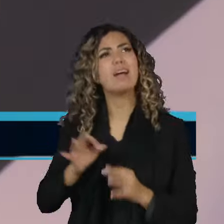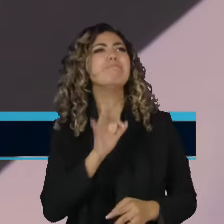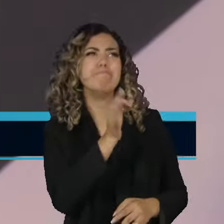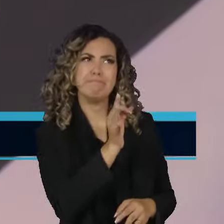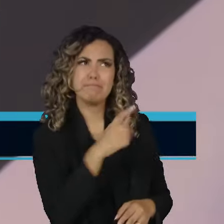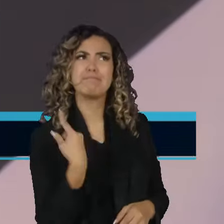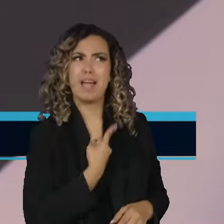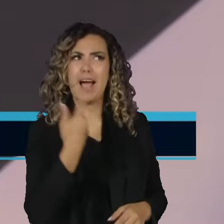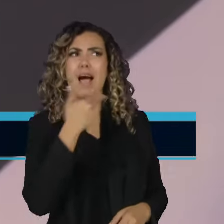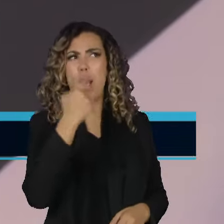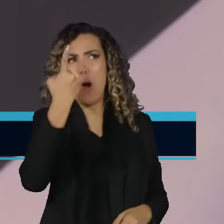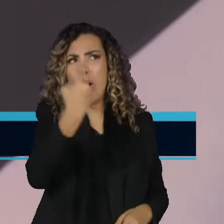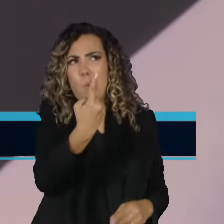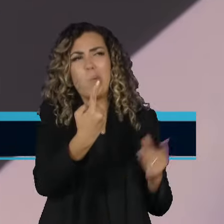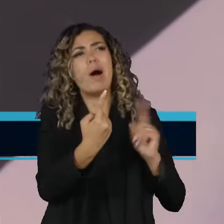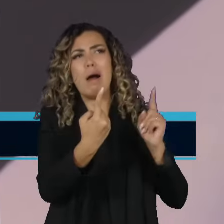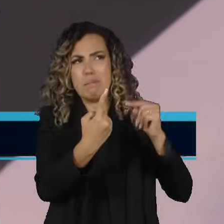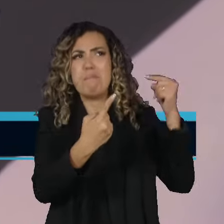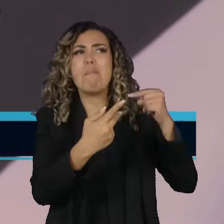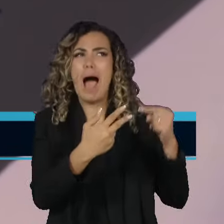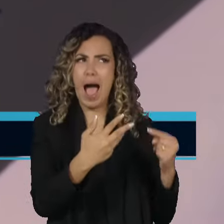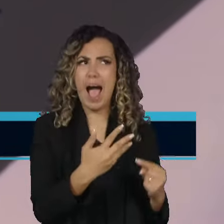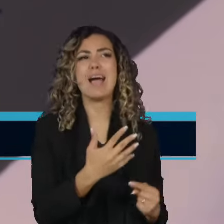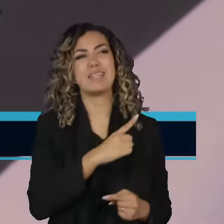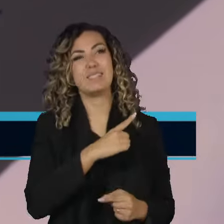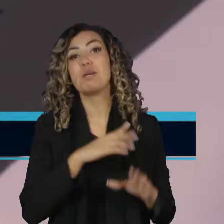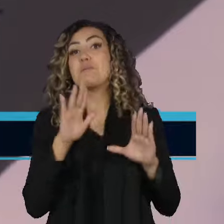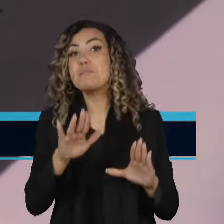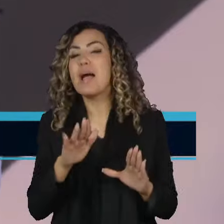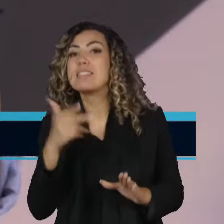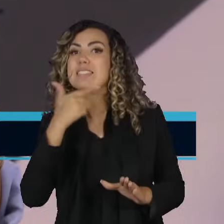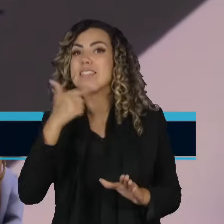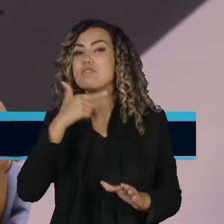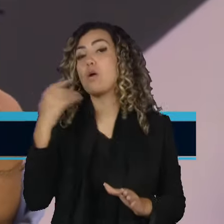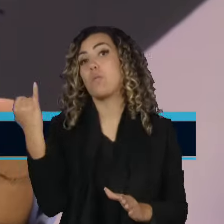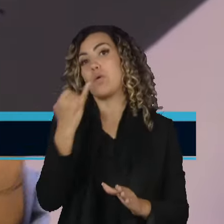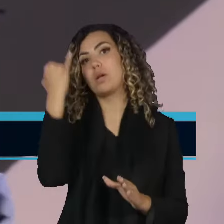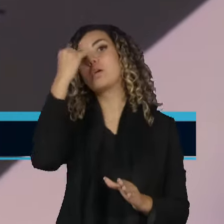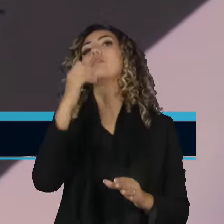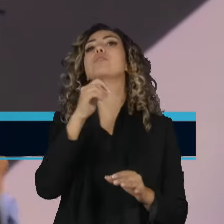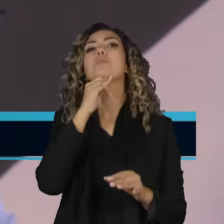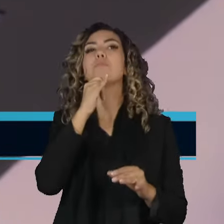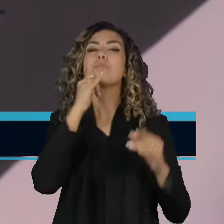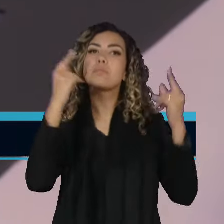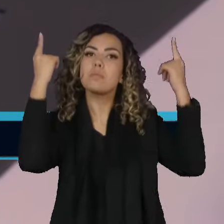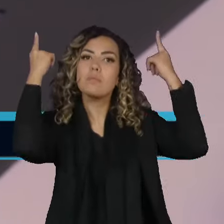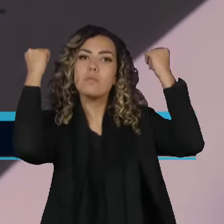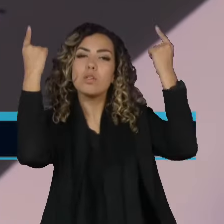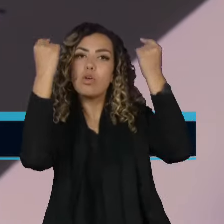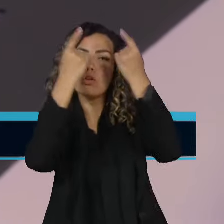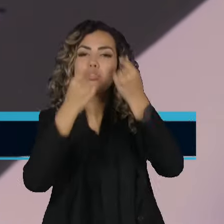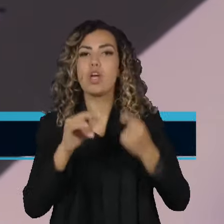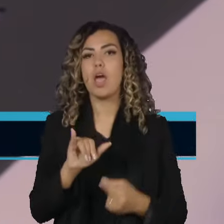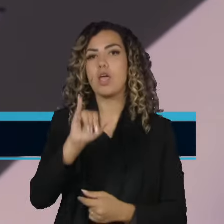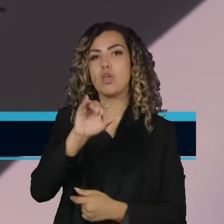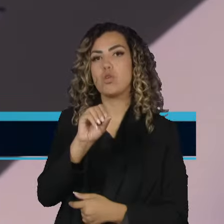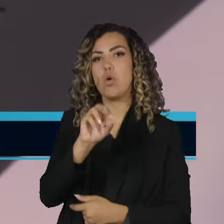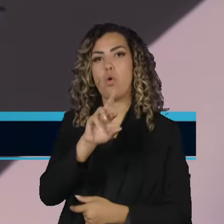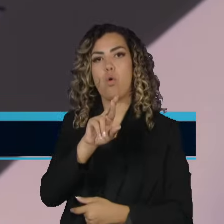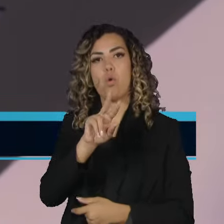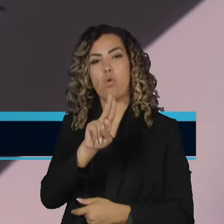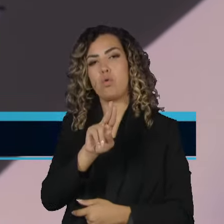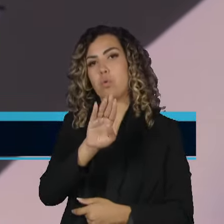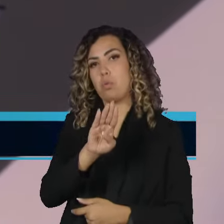nas diferentes tradições, o riso tem uma importância muito grande, né? Numa mitologia yorubá, de onde bebem as religiões de matriz